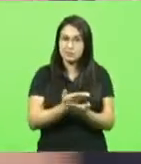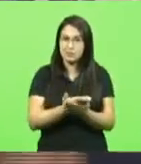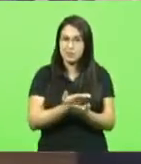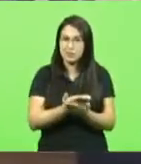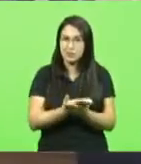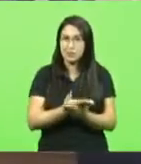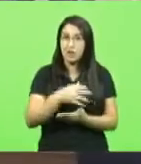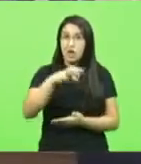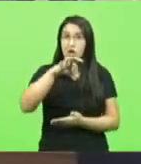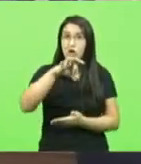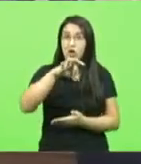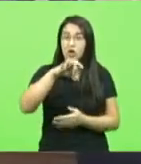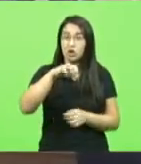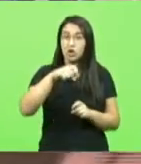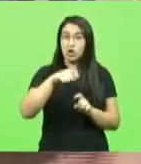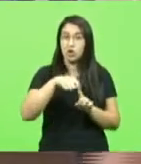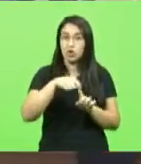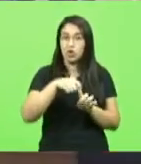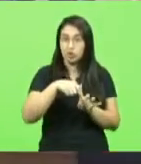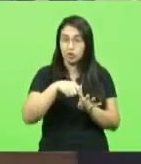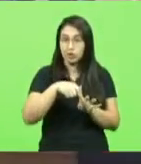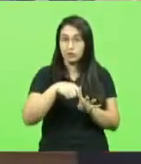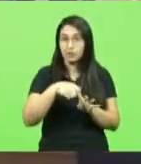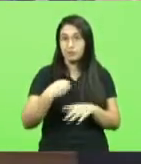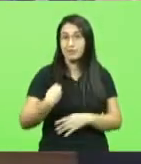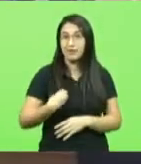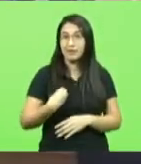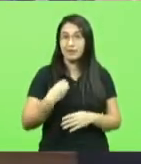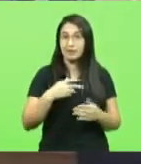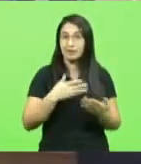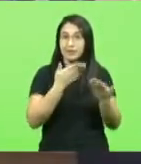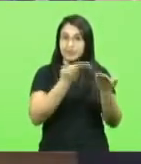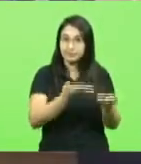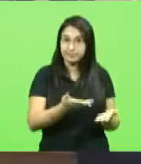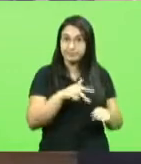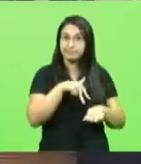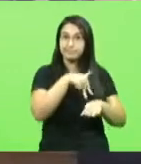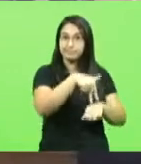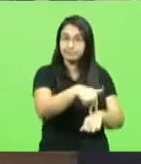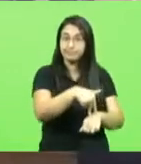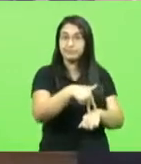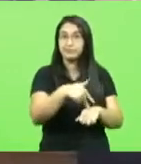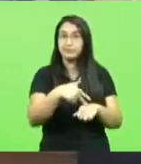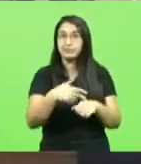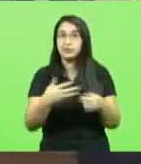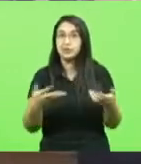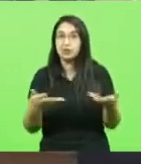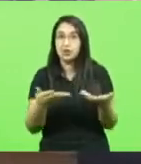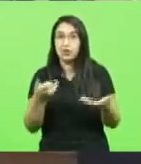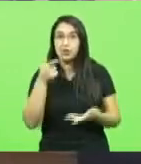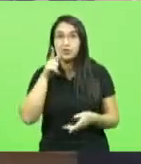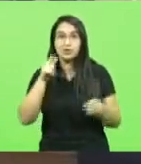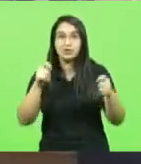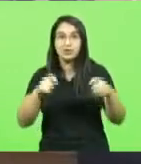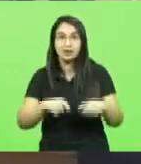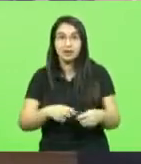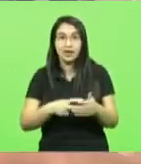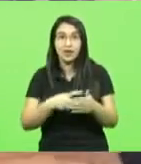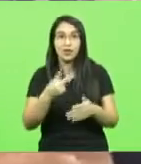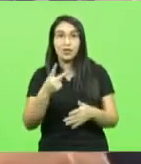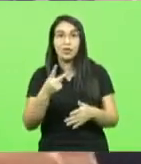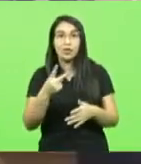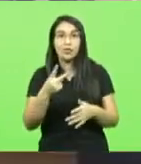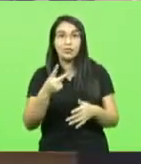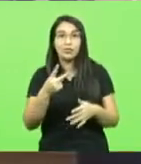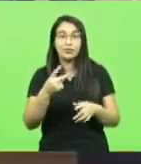presencial, agora, conseguiram fazer um curso de dois meses online e